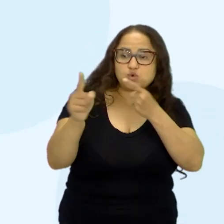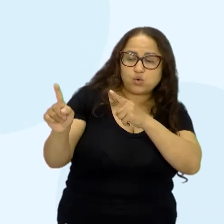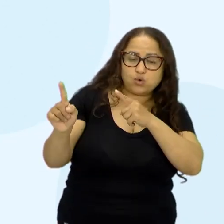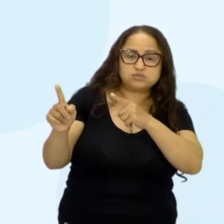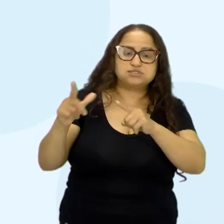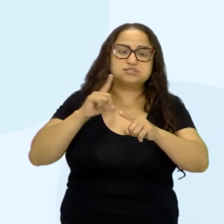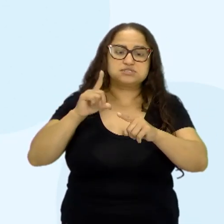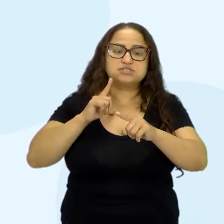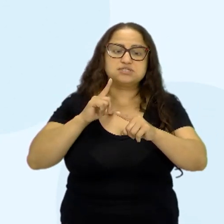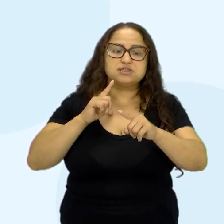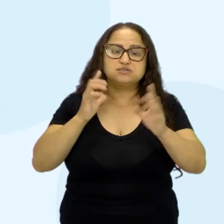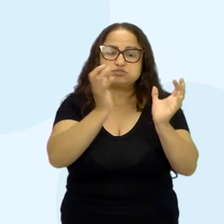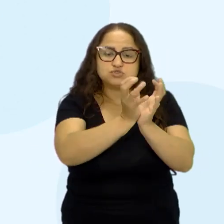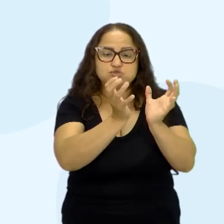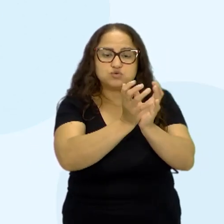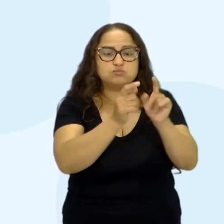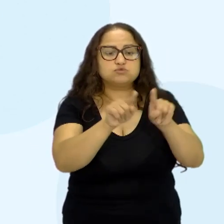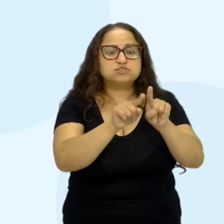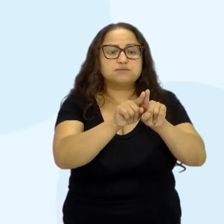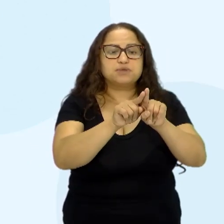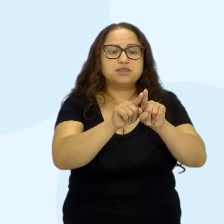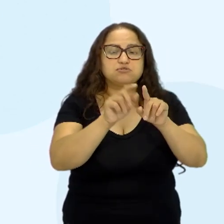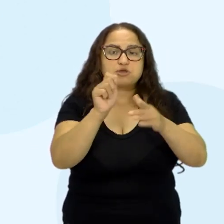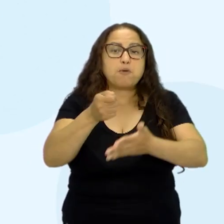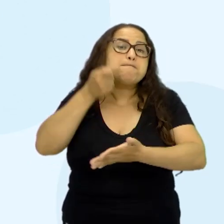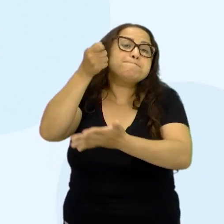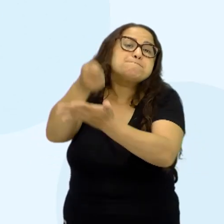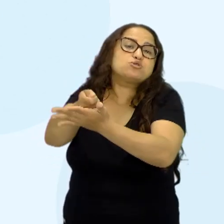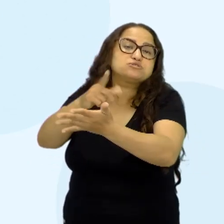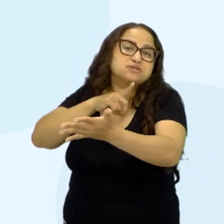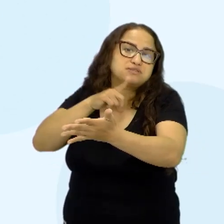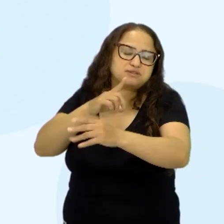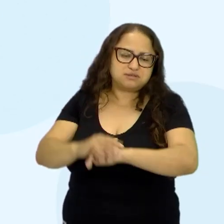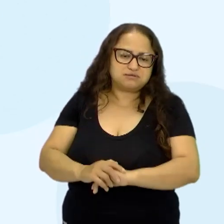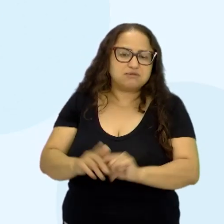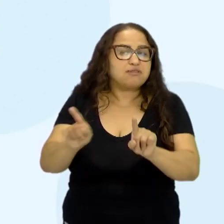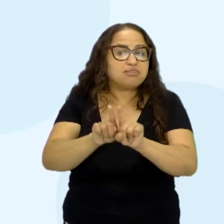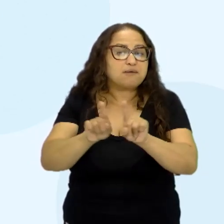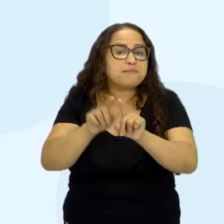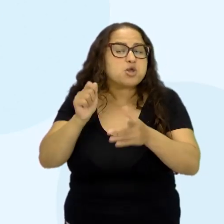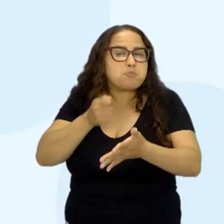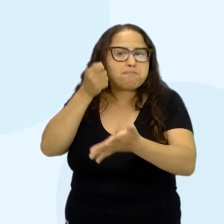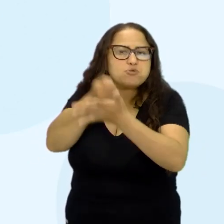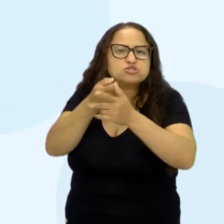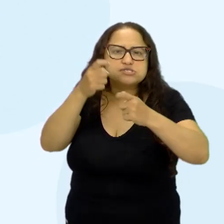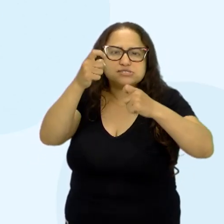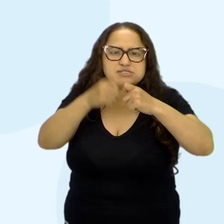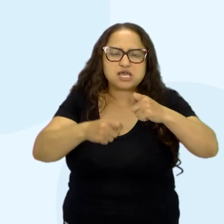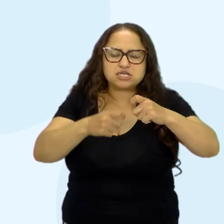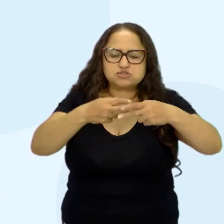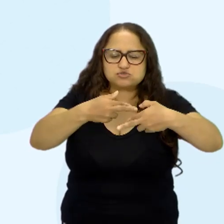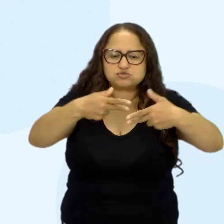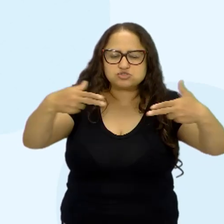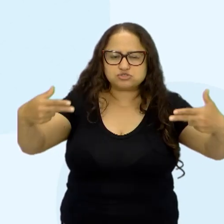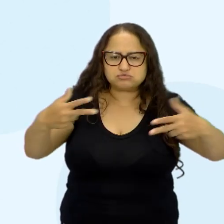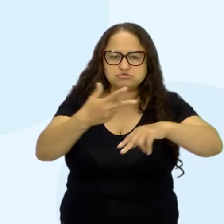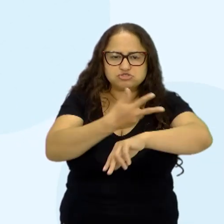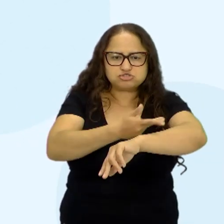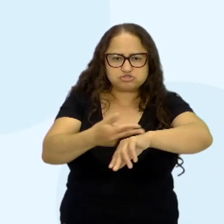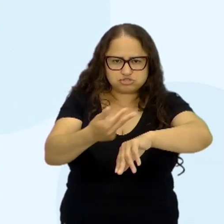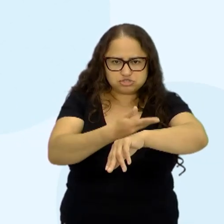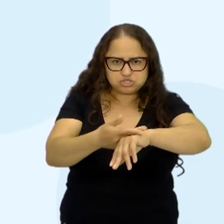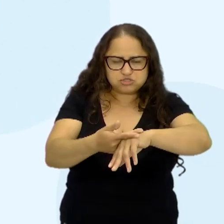e de classes dominantes e dominados. Bem como em poderes de sexo, gênero, etnias,